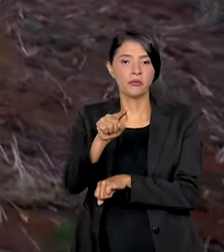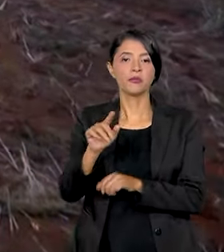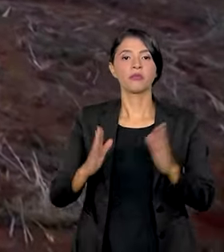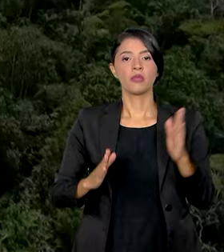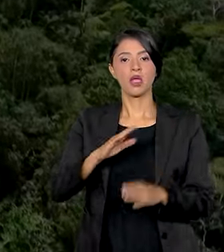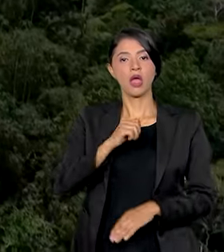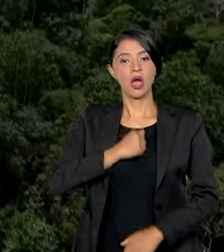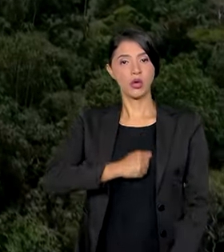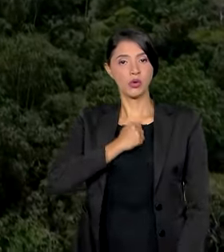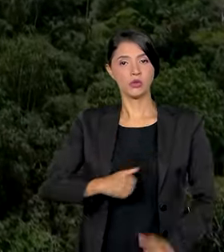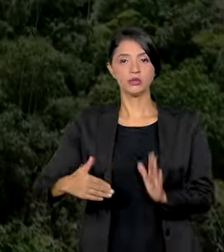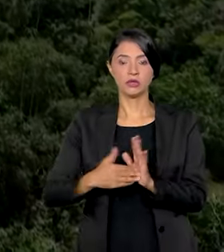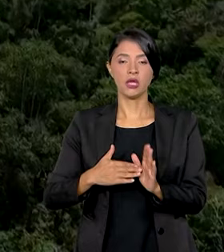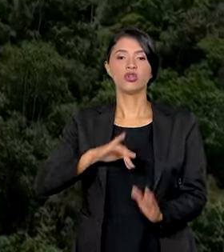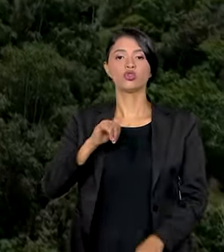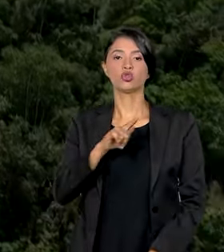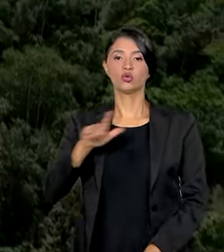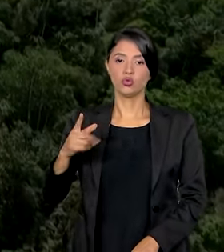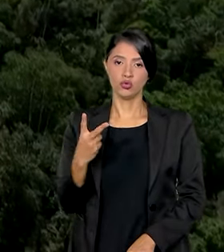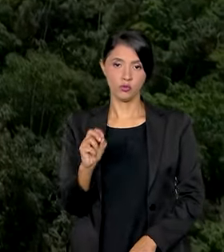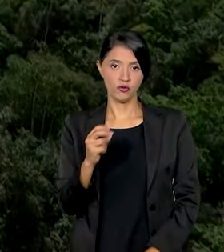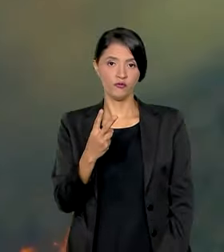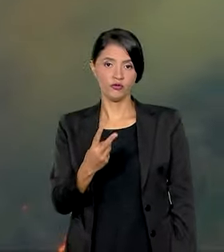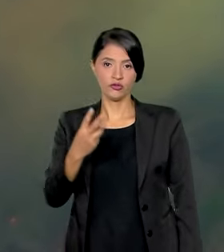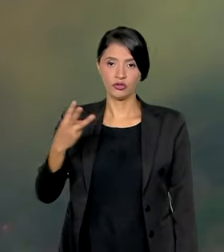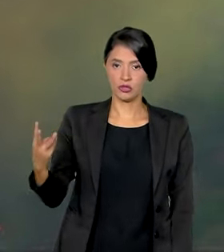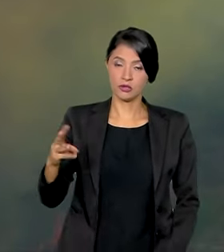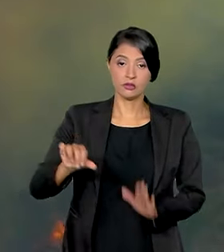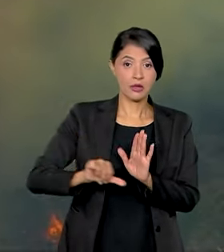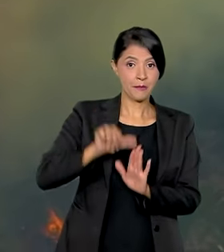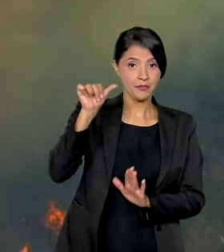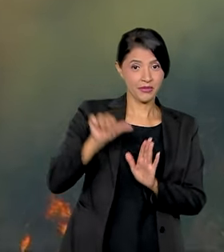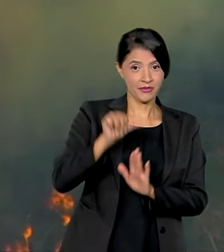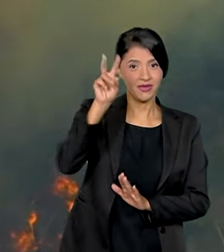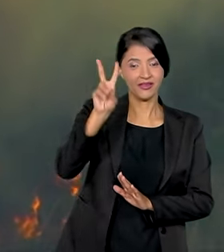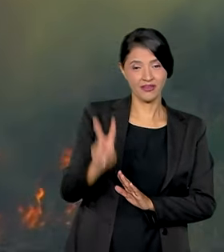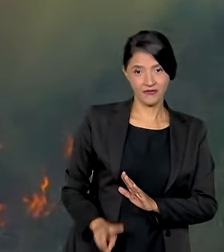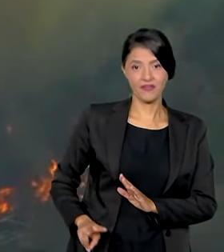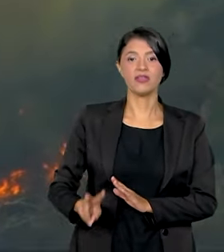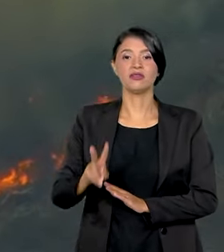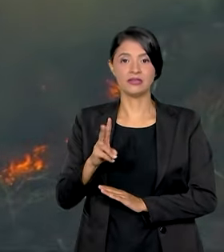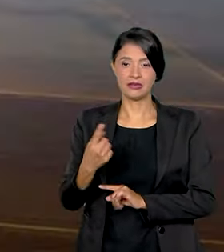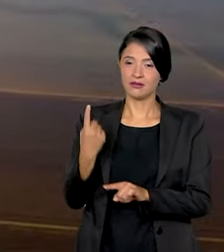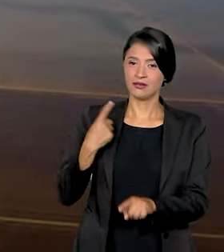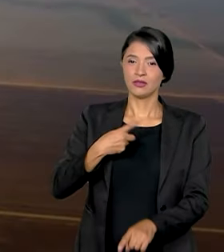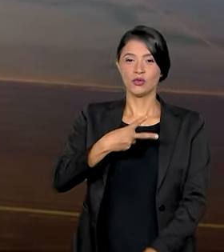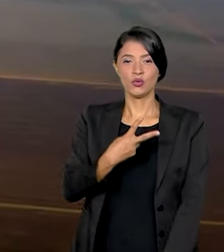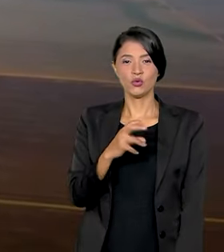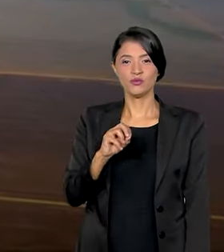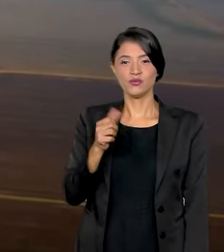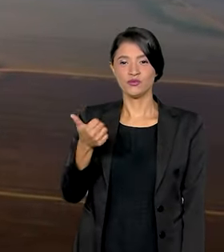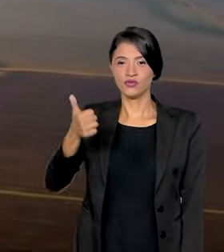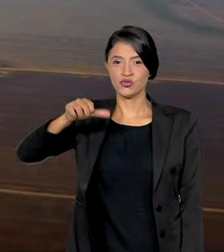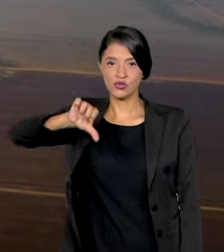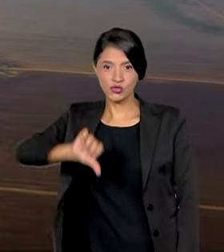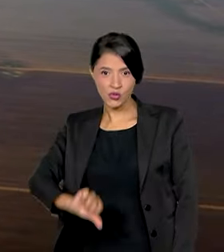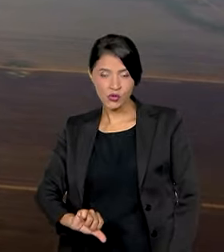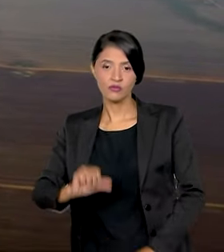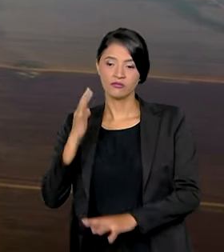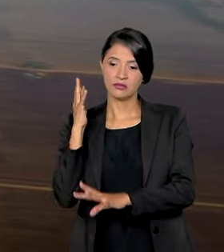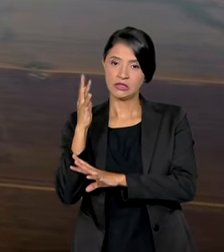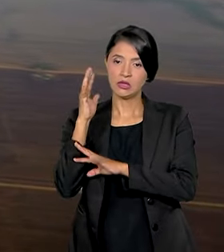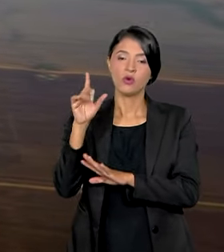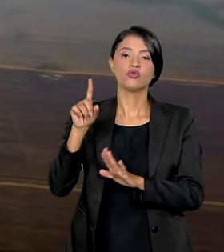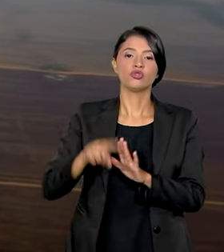2022 e julho de 2023. Pela primeira vez desde 2018, a destruição da floresta ficou